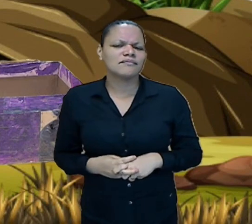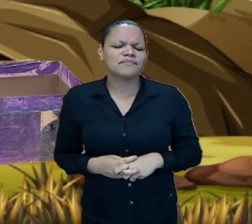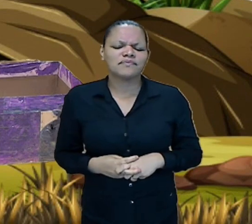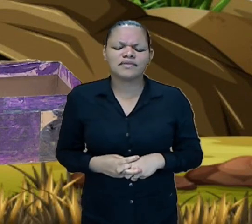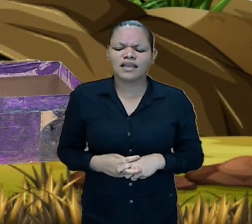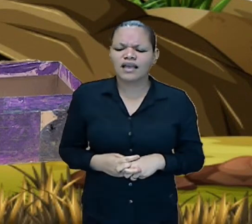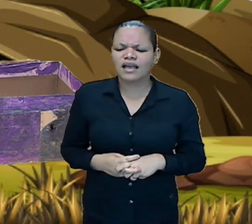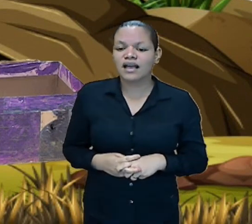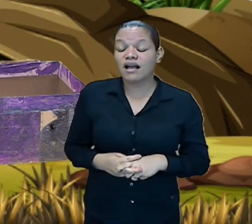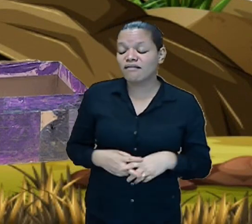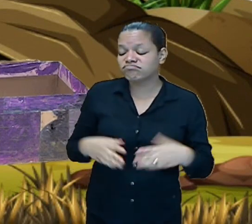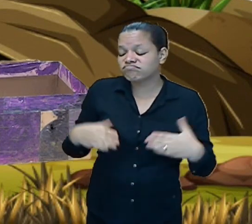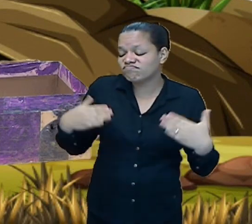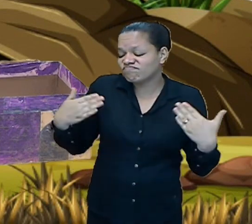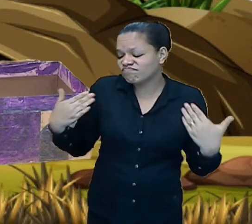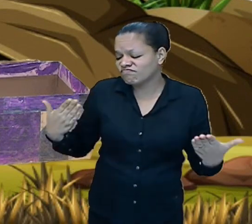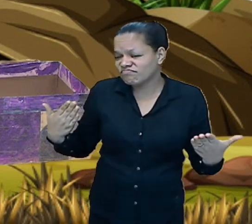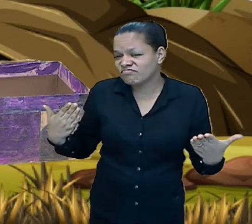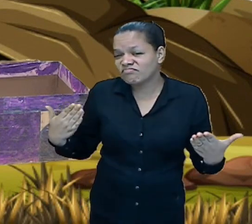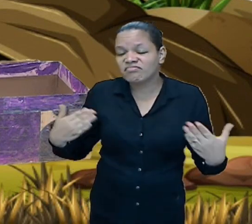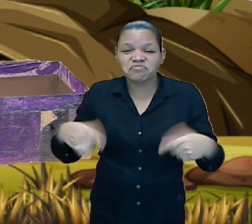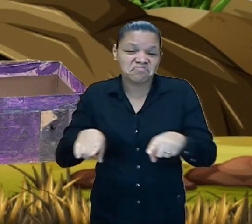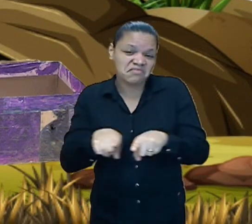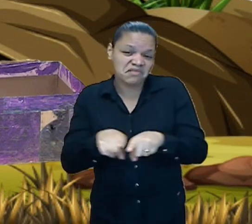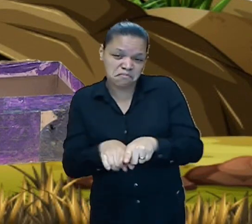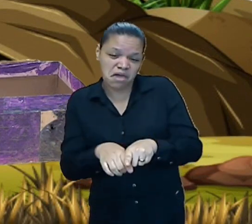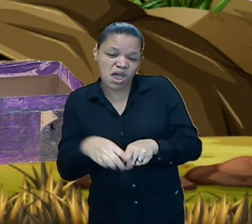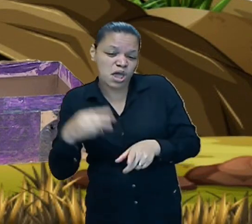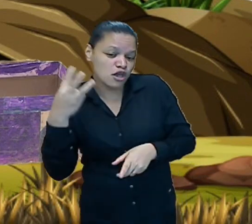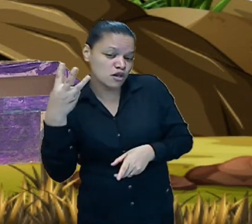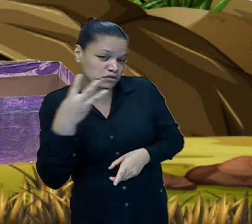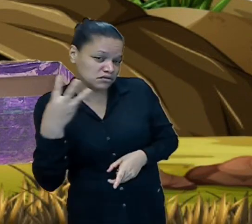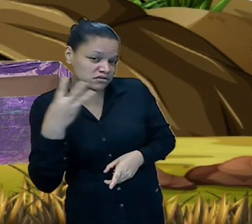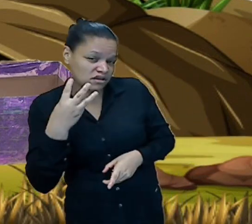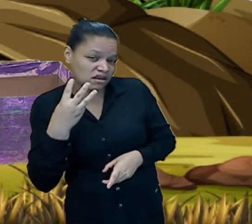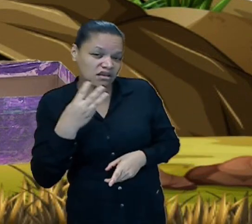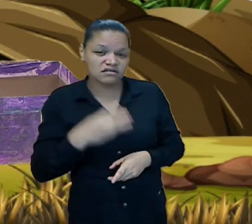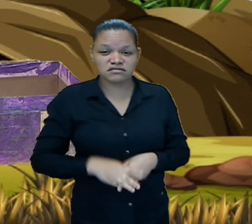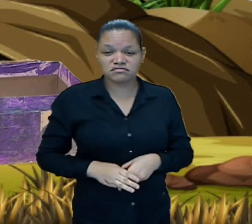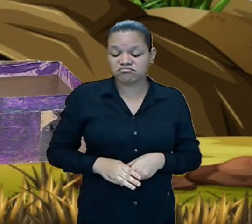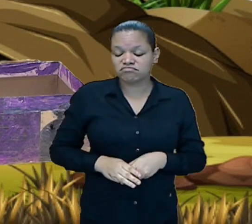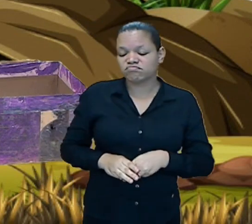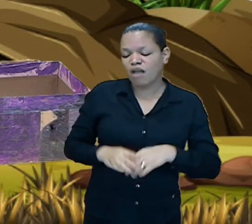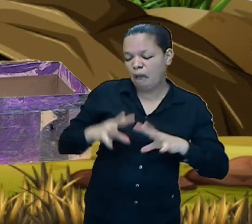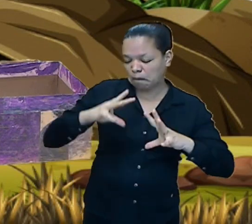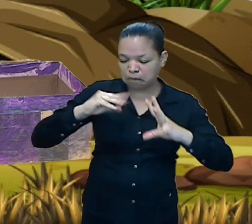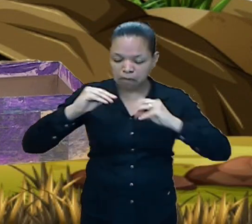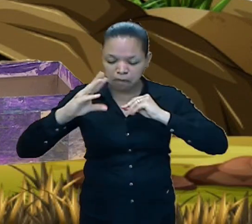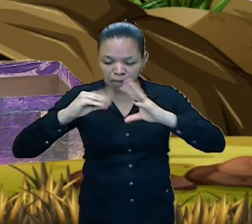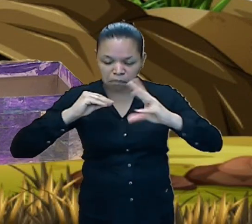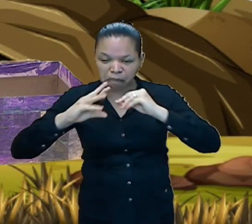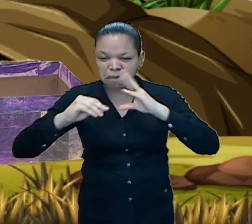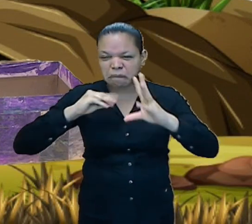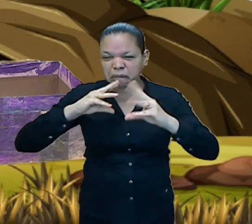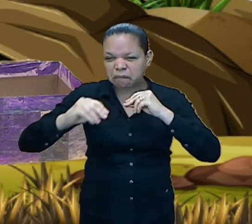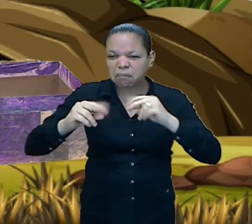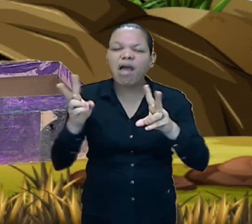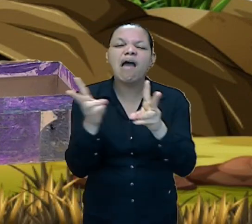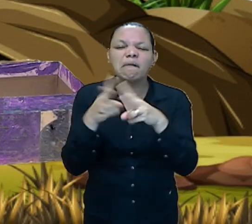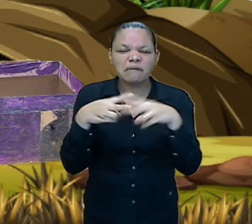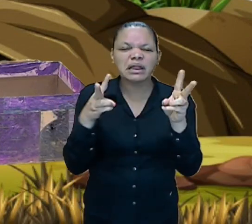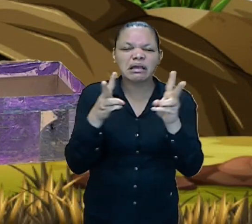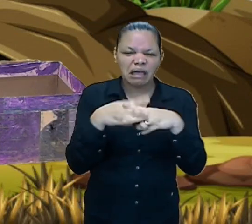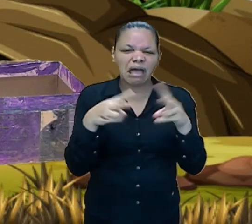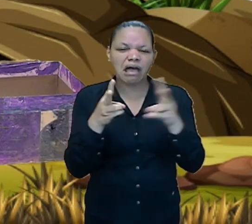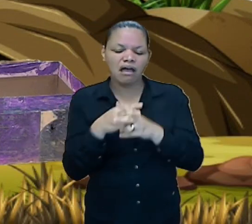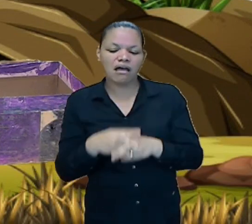príncipe a provarem sabores como giló e pimenta malagueta